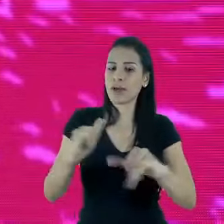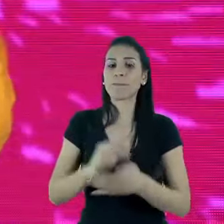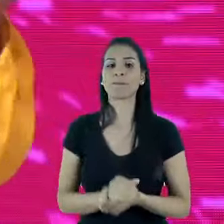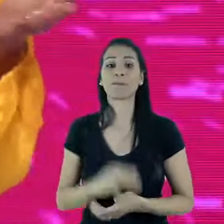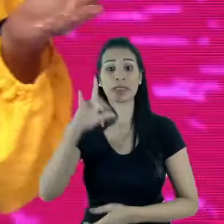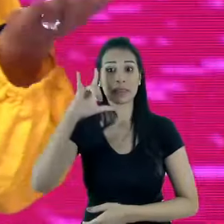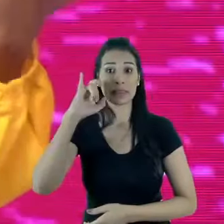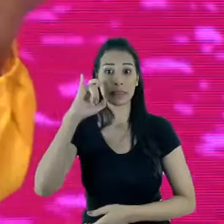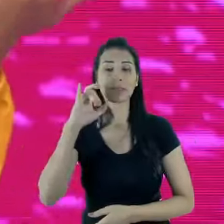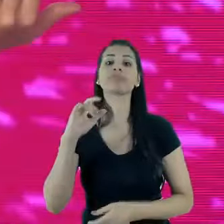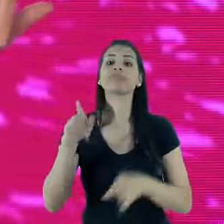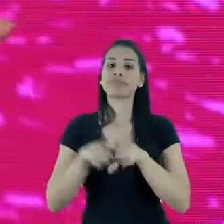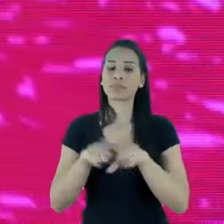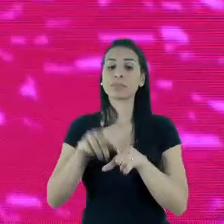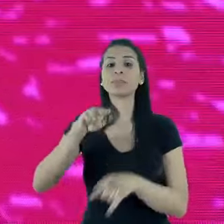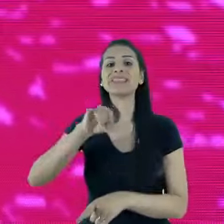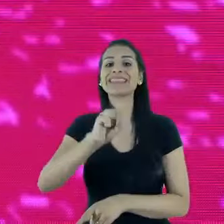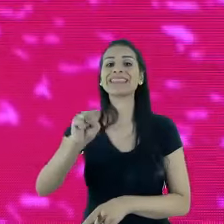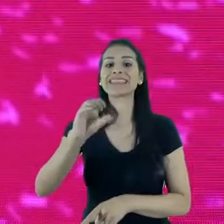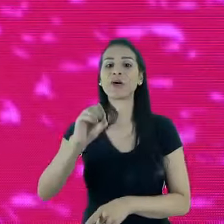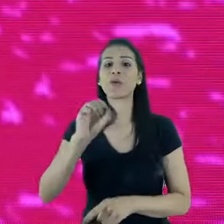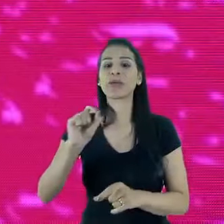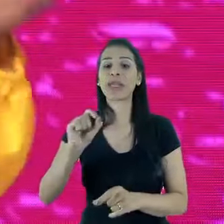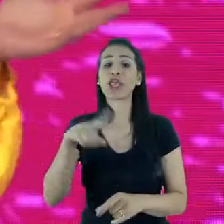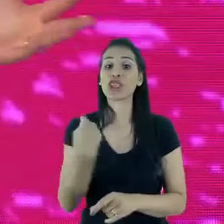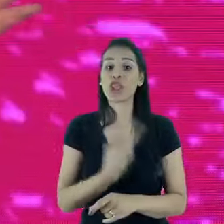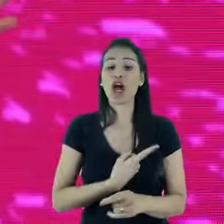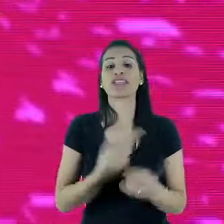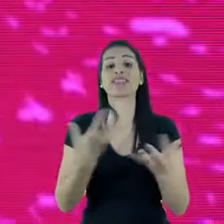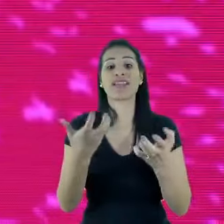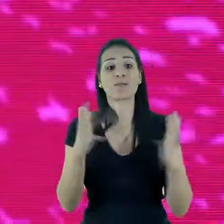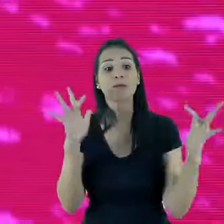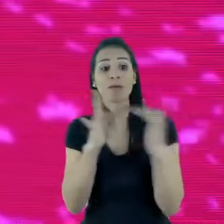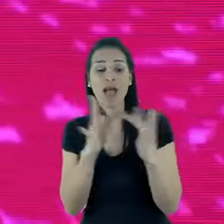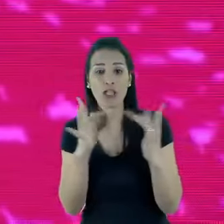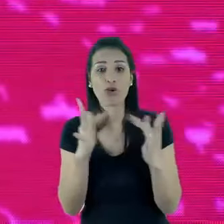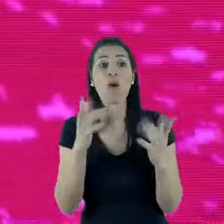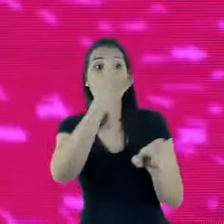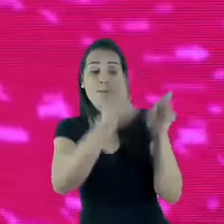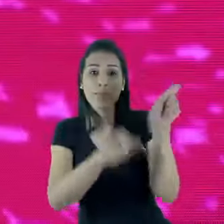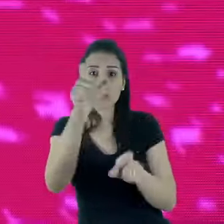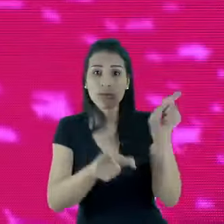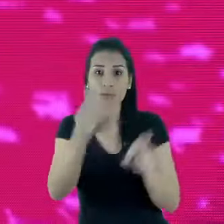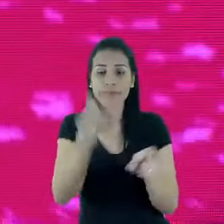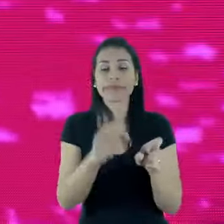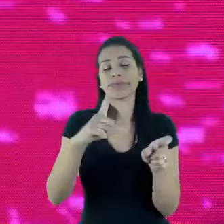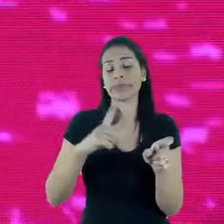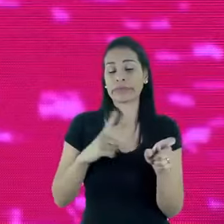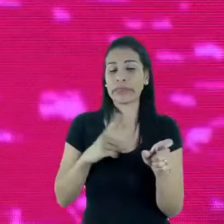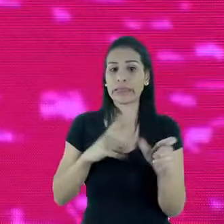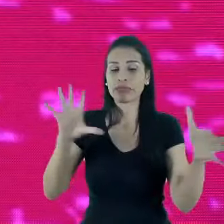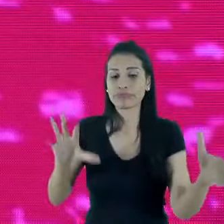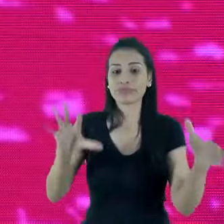aproximamos você das pessoas e coisas que ama, nunca fez tanto sentido em uma época marcada pela pandemia. As